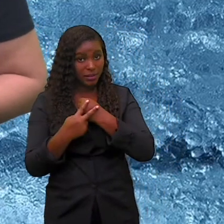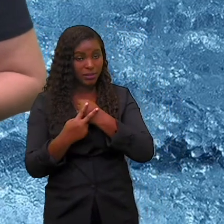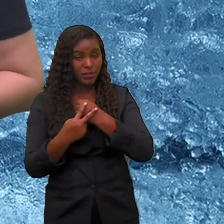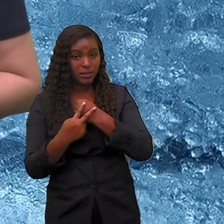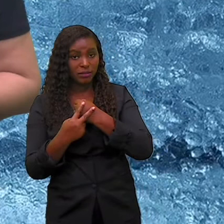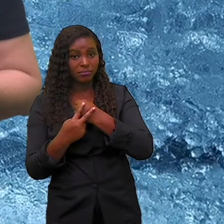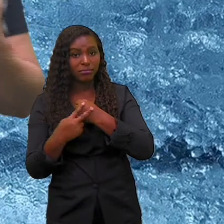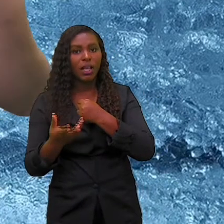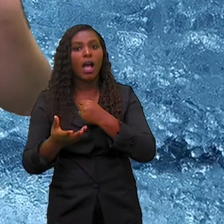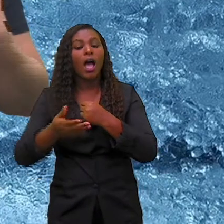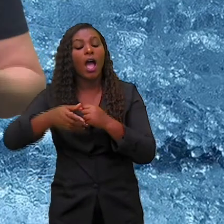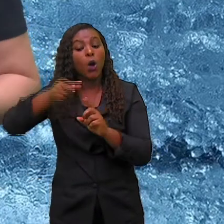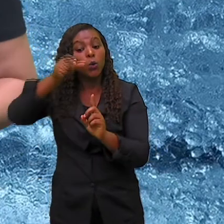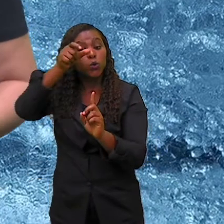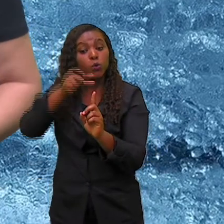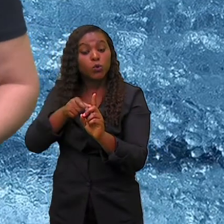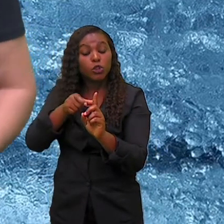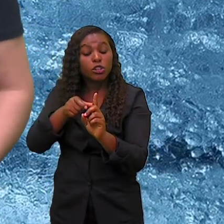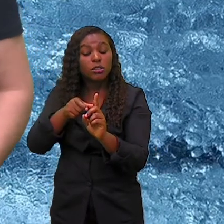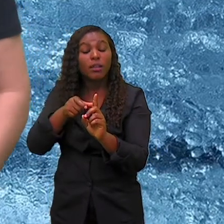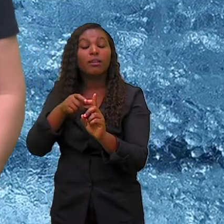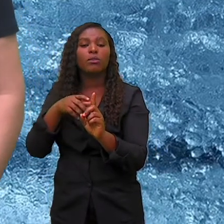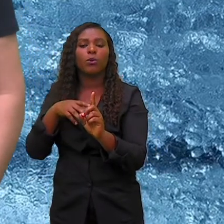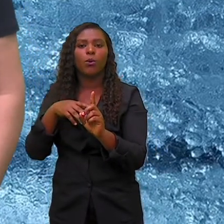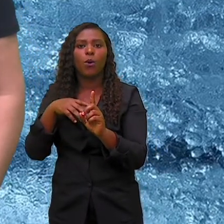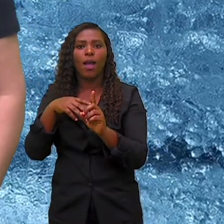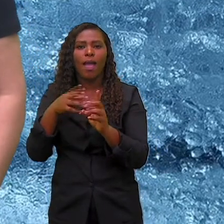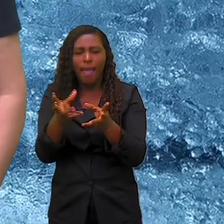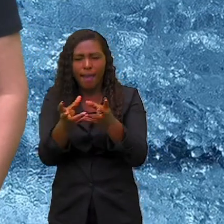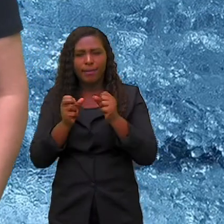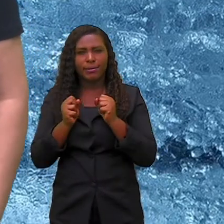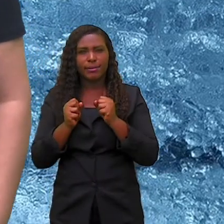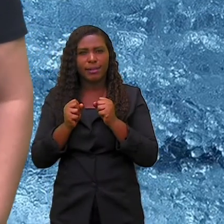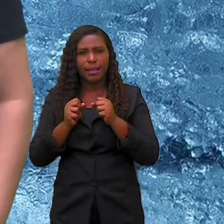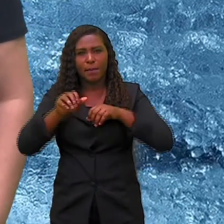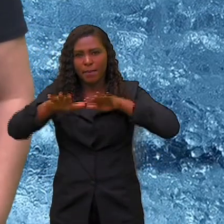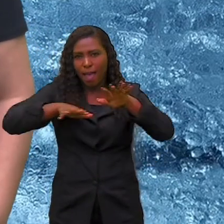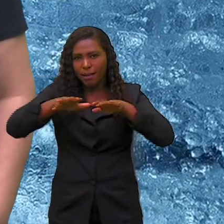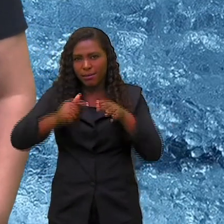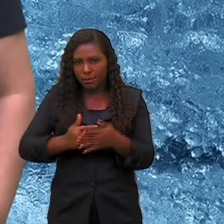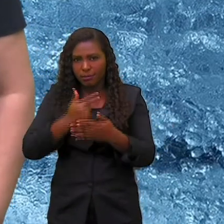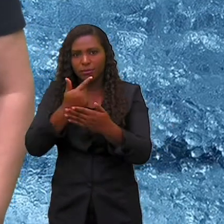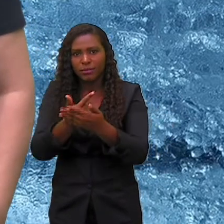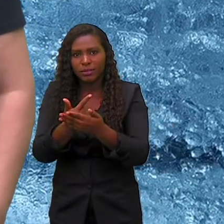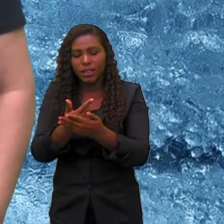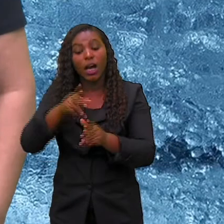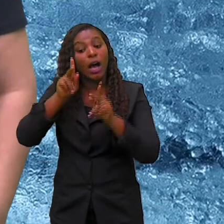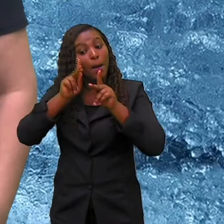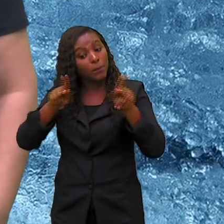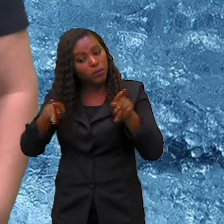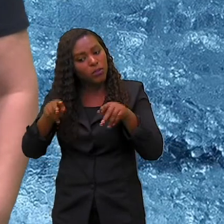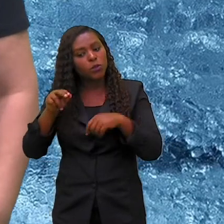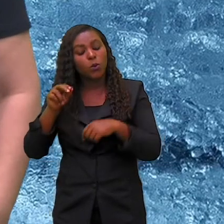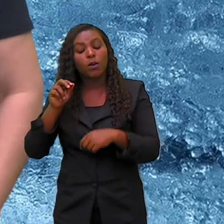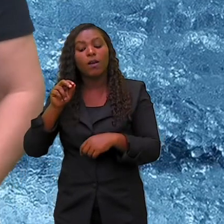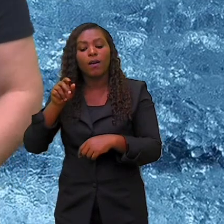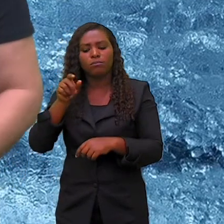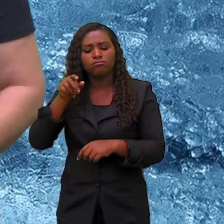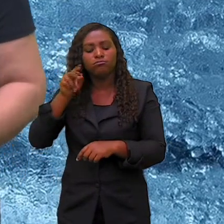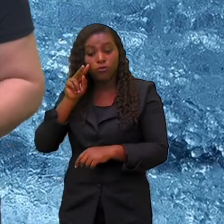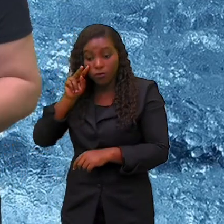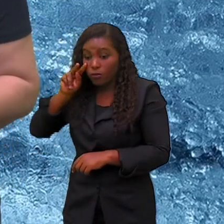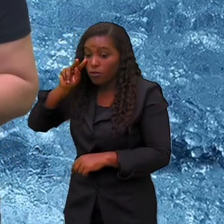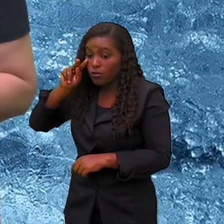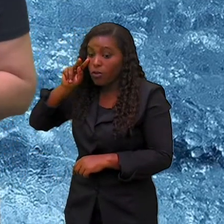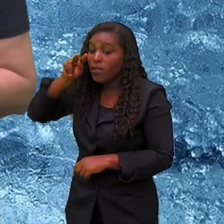ação. A professora foi vista? E a voz reflexiva, que está aqui, né? Deixa eu colocar